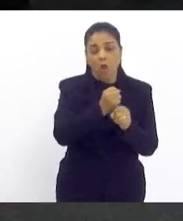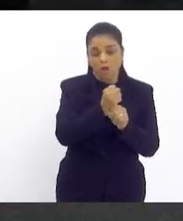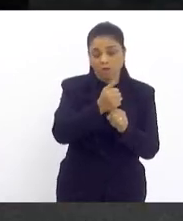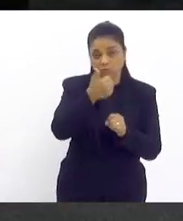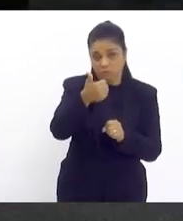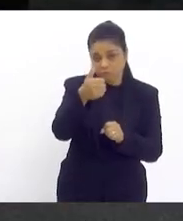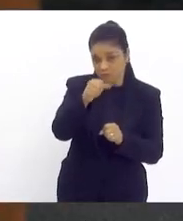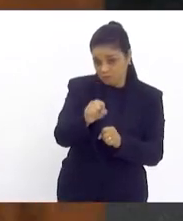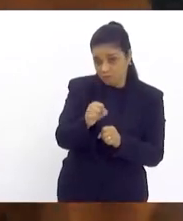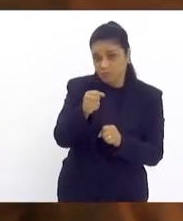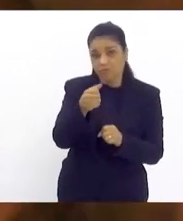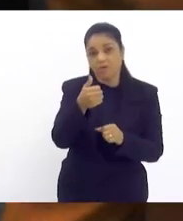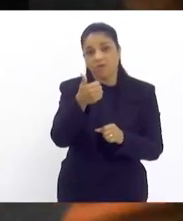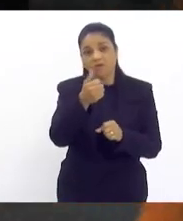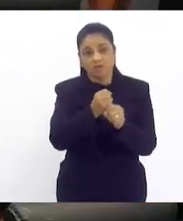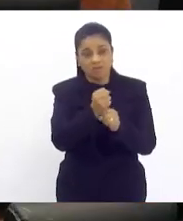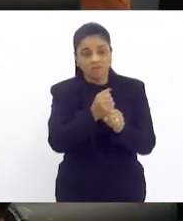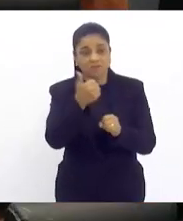Obrigada, presidente.